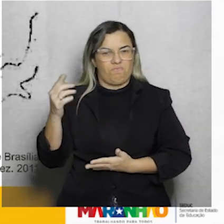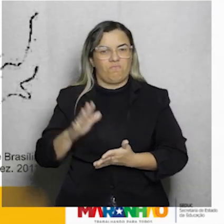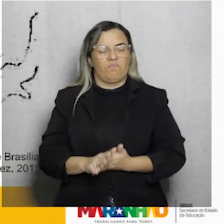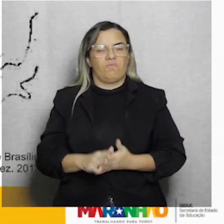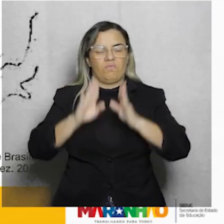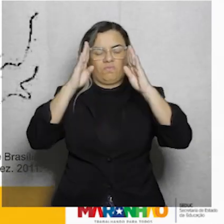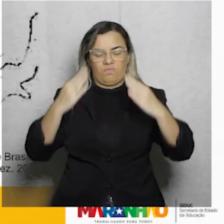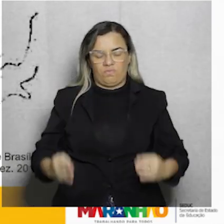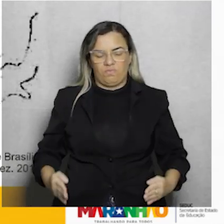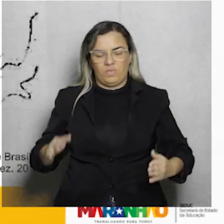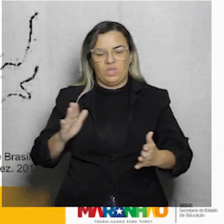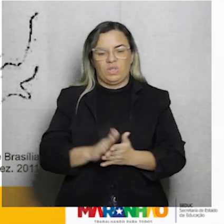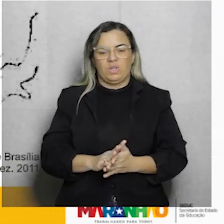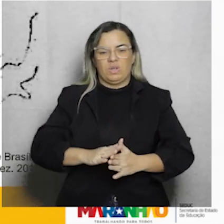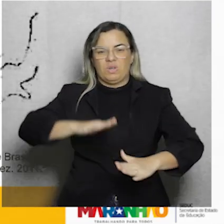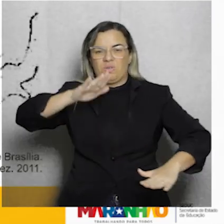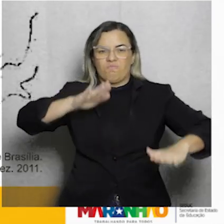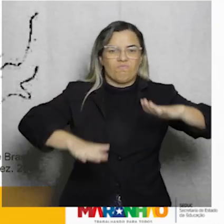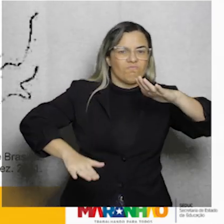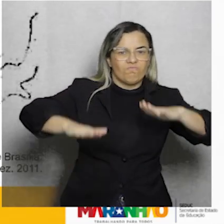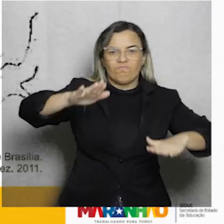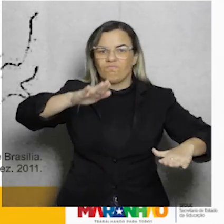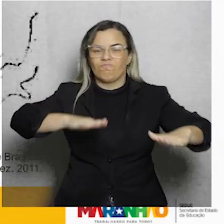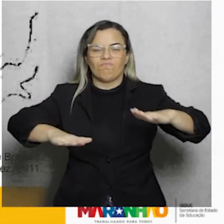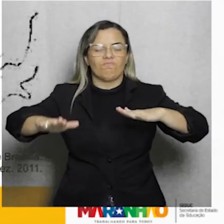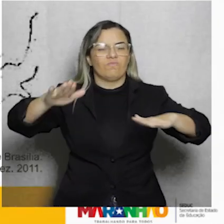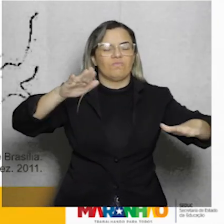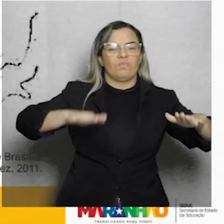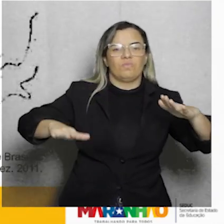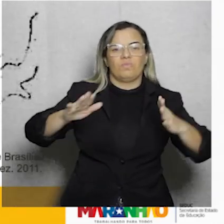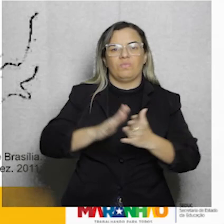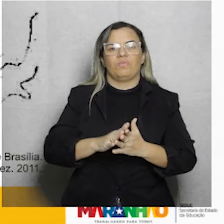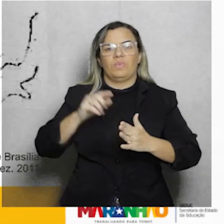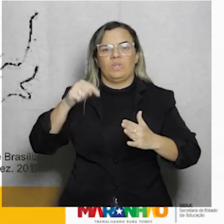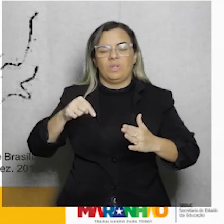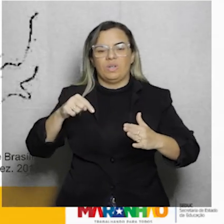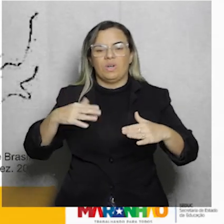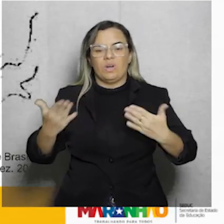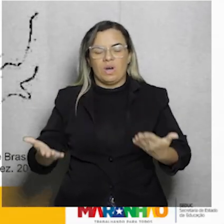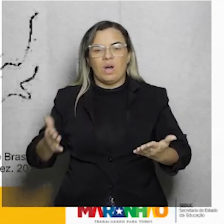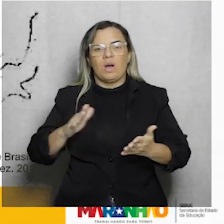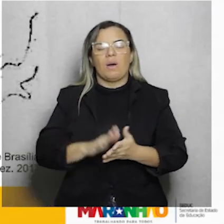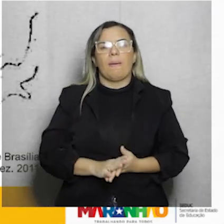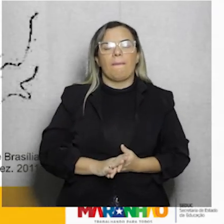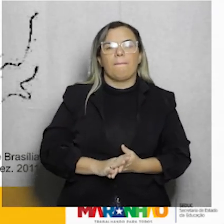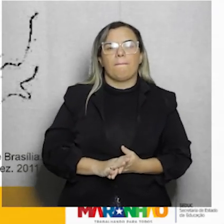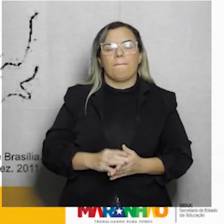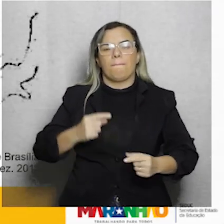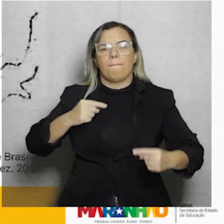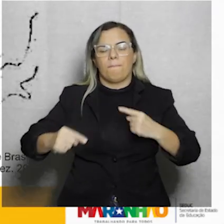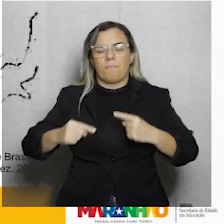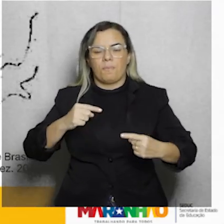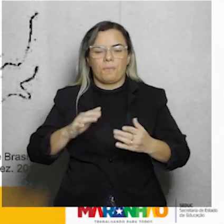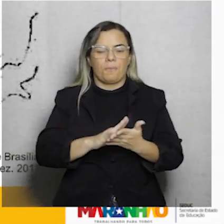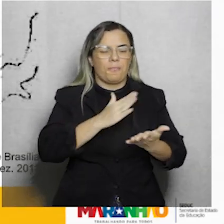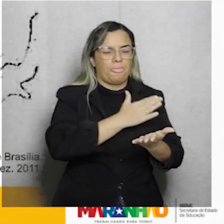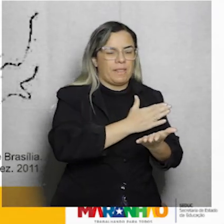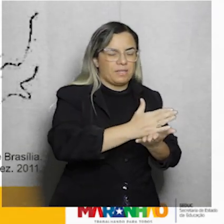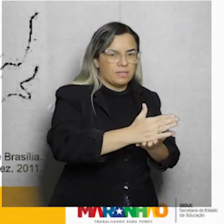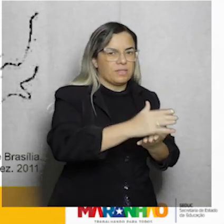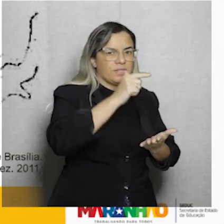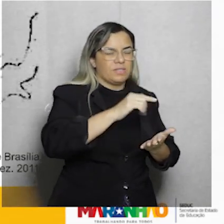destabilidade política, porque o governo JK, ele teve uma estabilidade política, apesar dali do início ser conturbado,